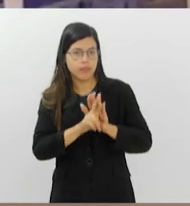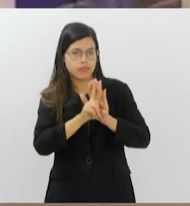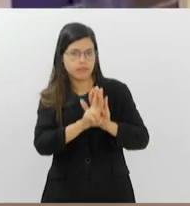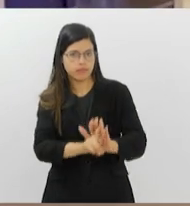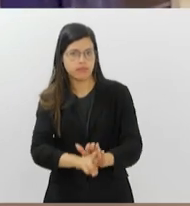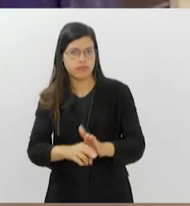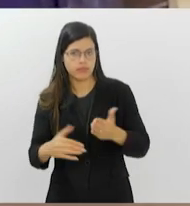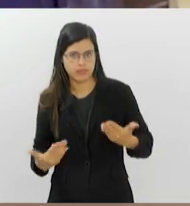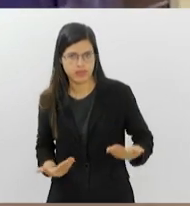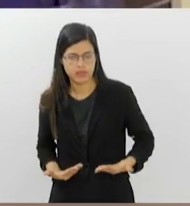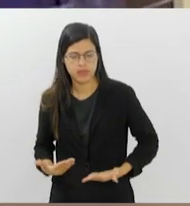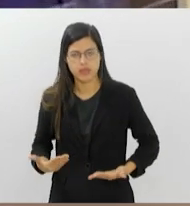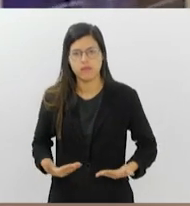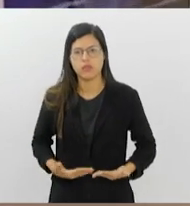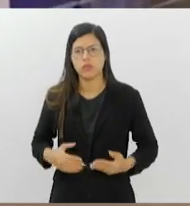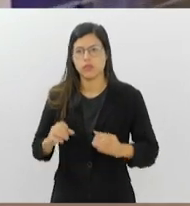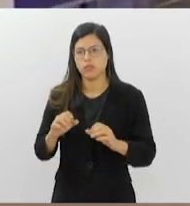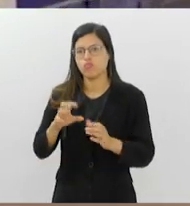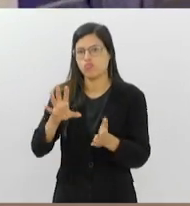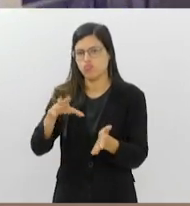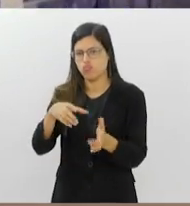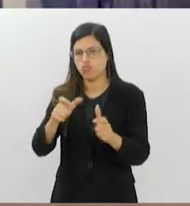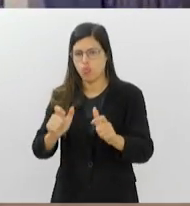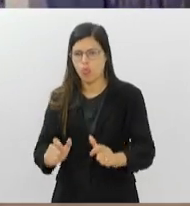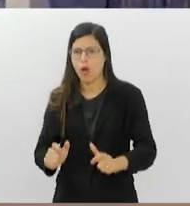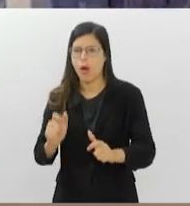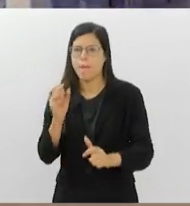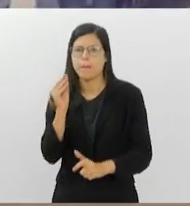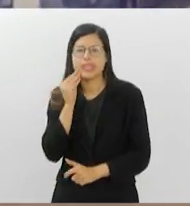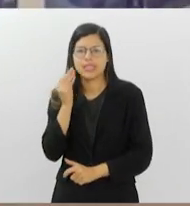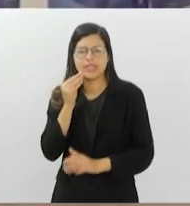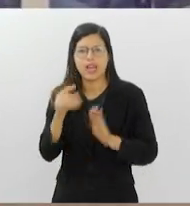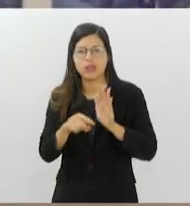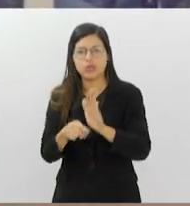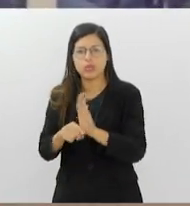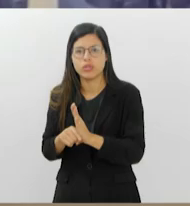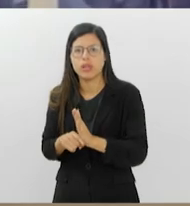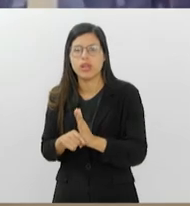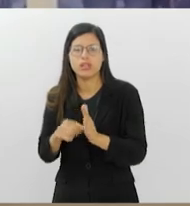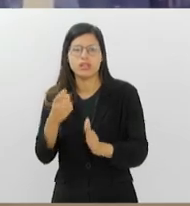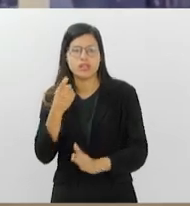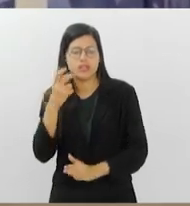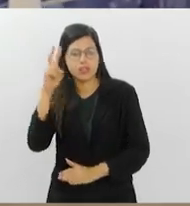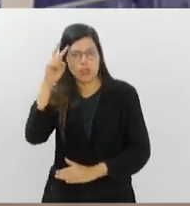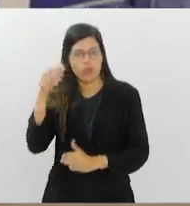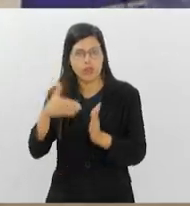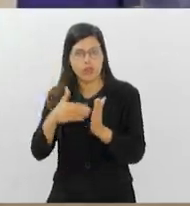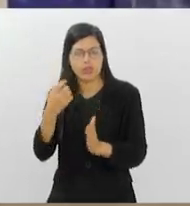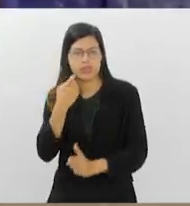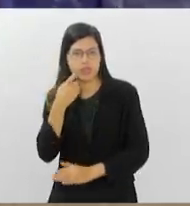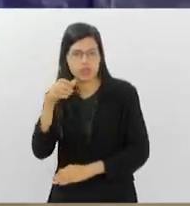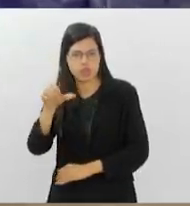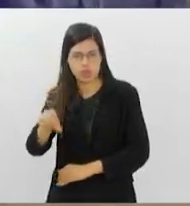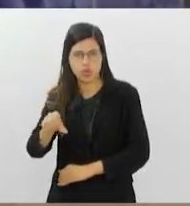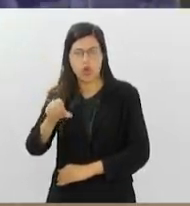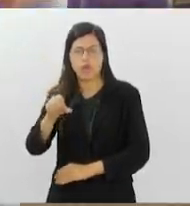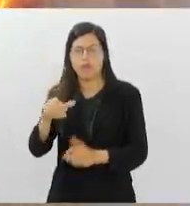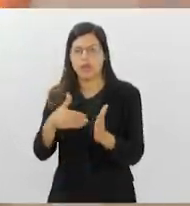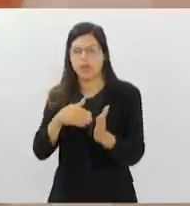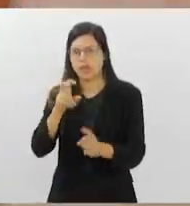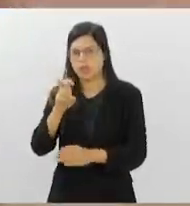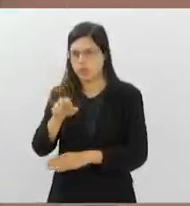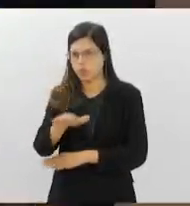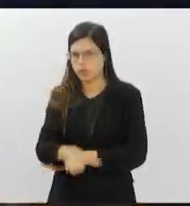vão estar no local para agilizar a resolução dos casos. O atendimento é de segunda a sexta-feira, das nove da manhã às cinco da tarde.